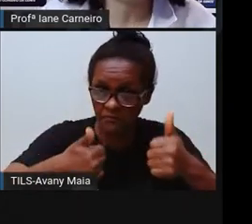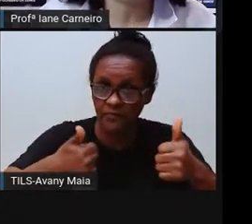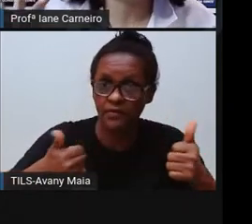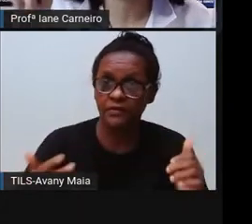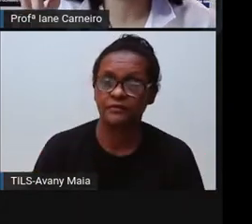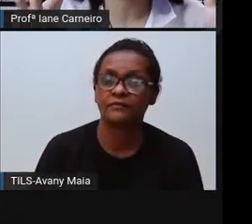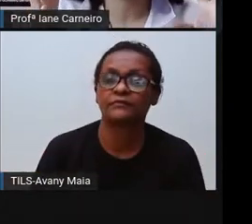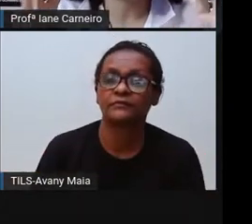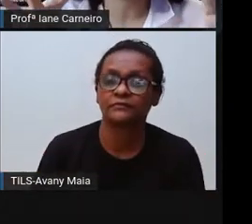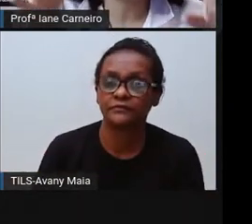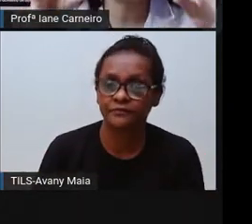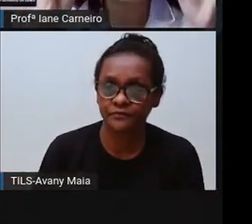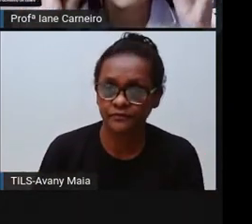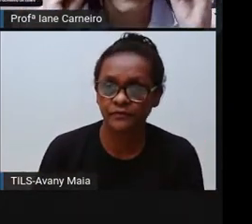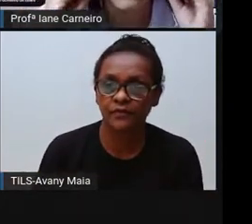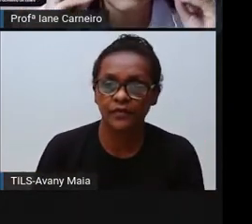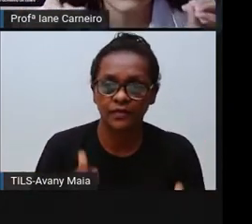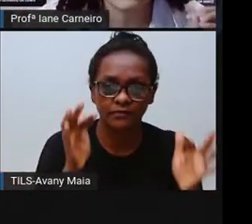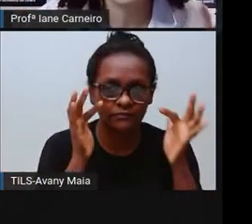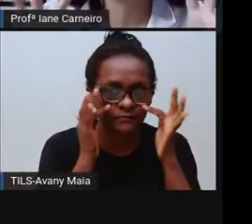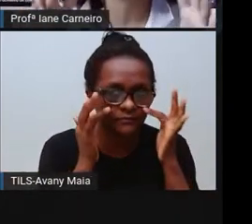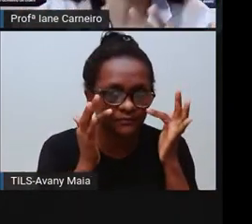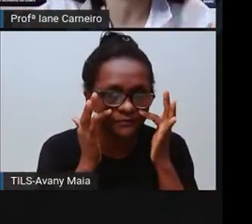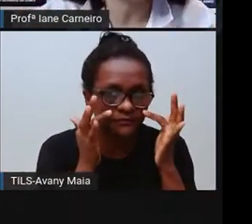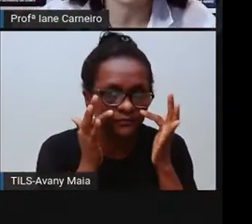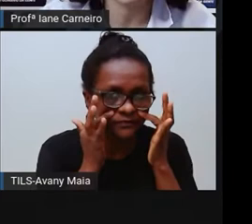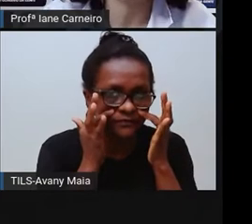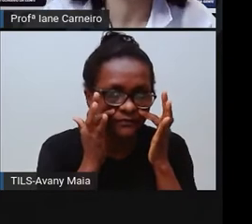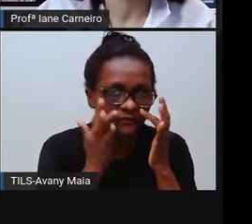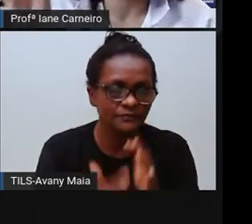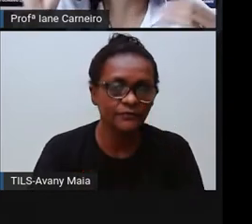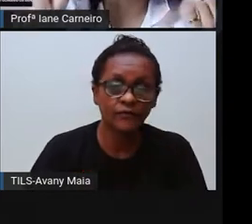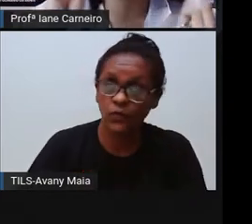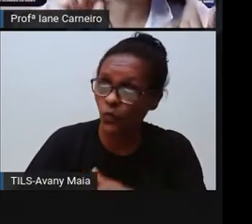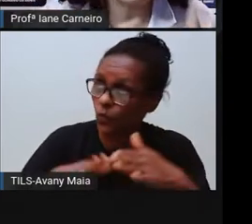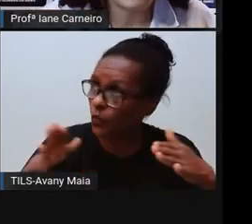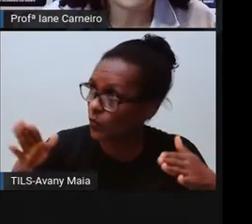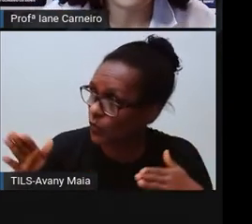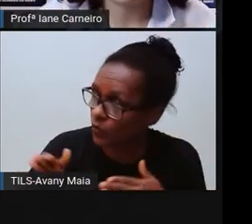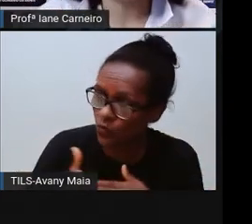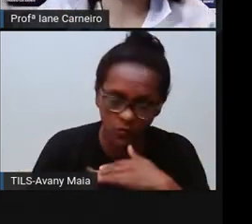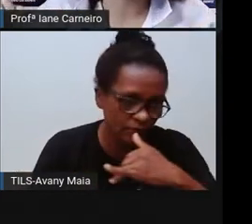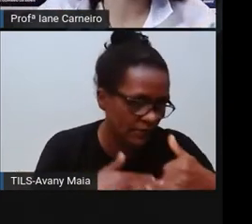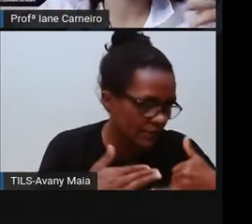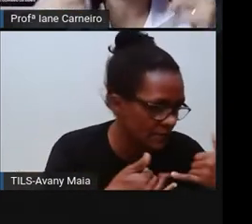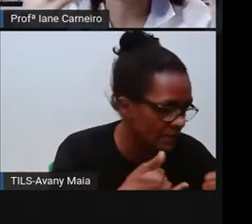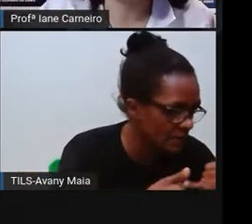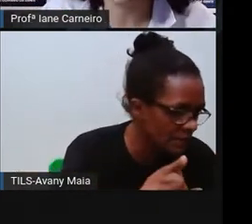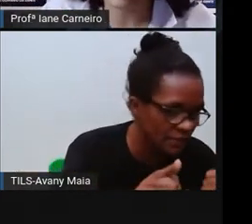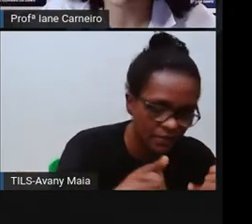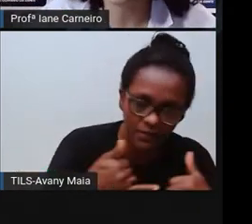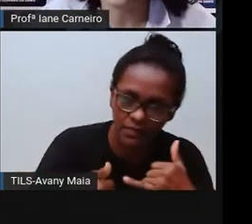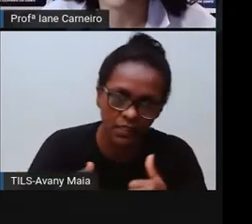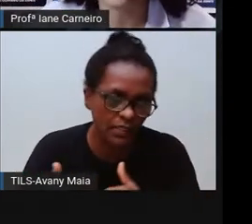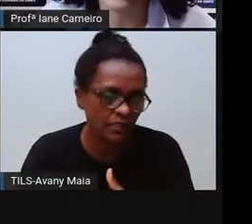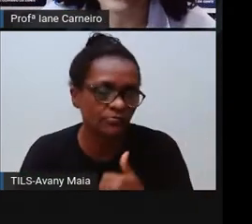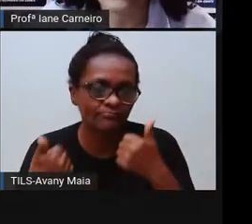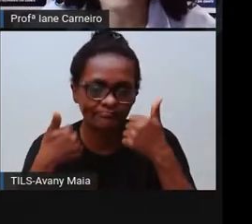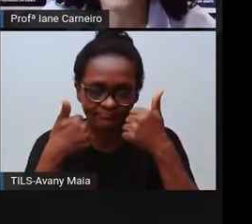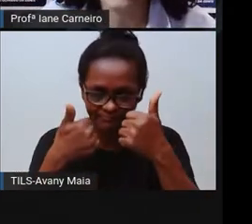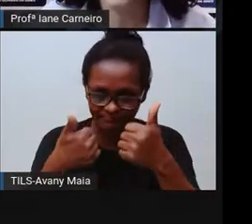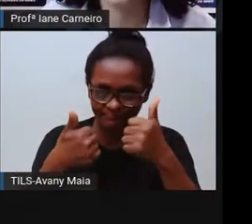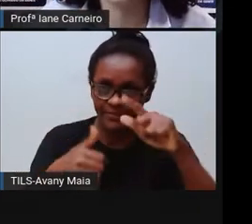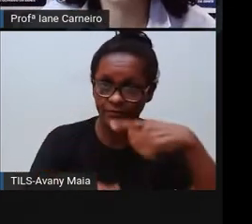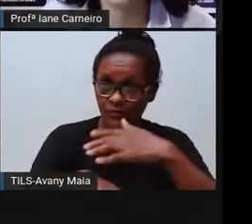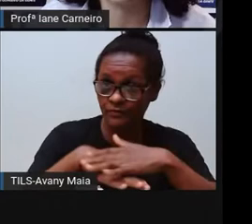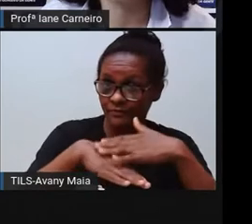soltar aqui. Eu quero que vocês observem direitinho tudo o que aparece. As brincadeiras que aparecem e depois a gente vai conversar, combinado?